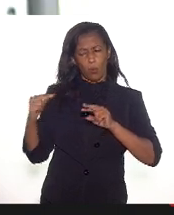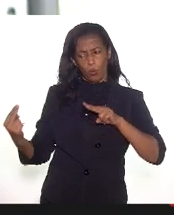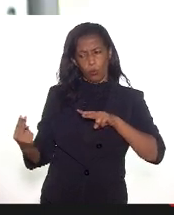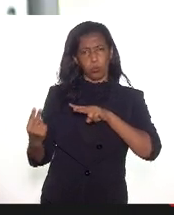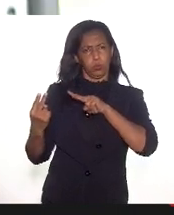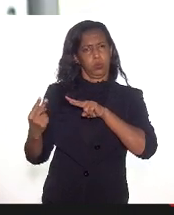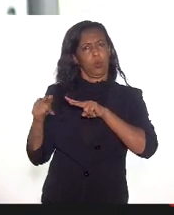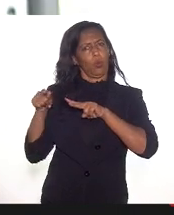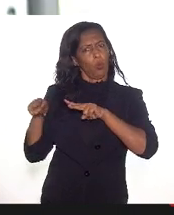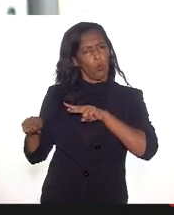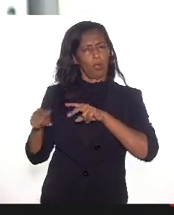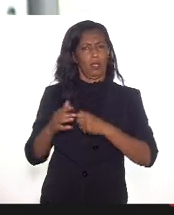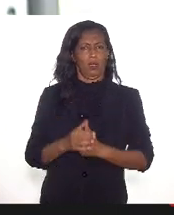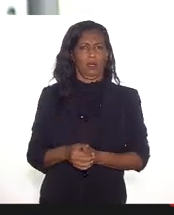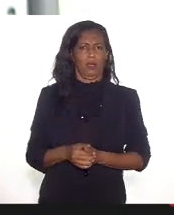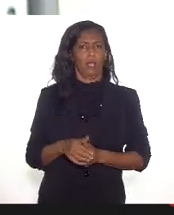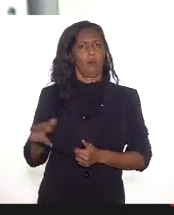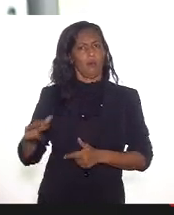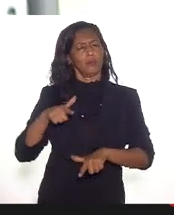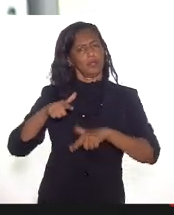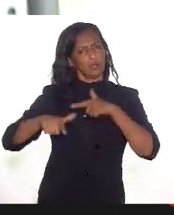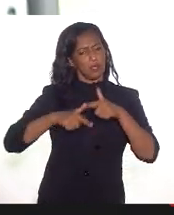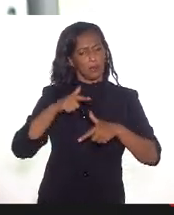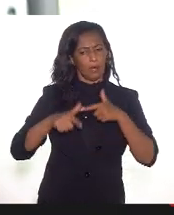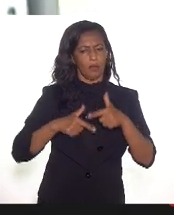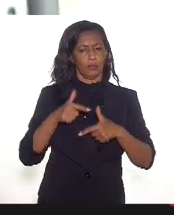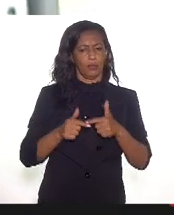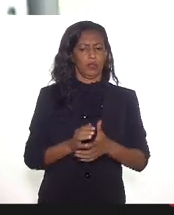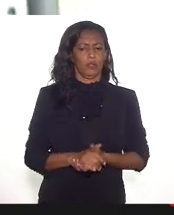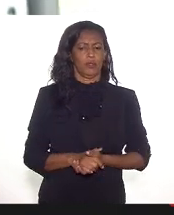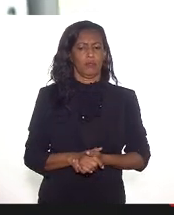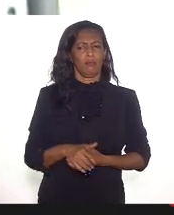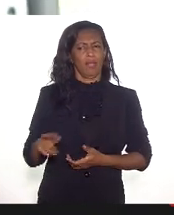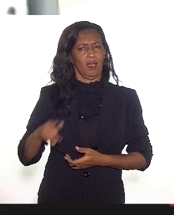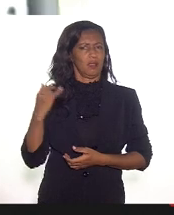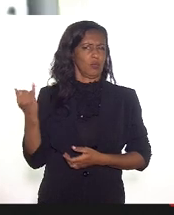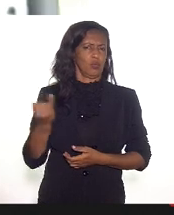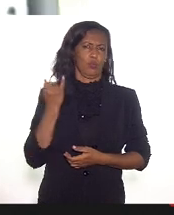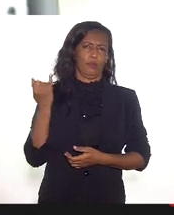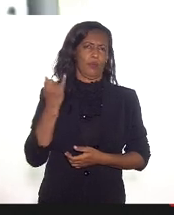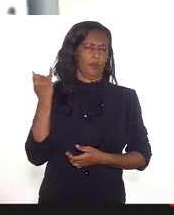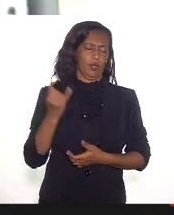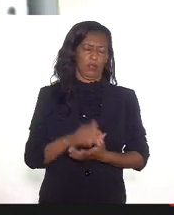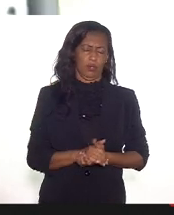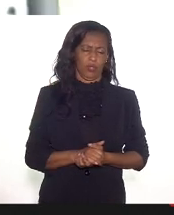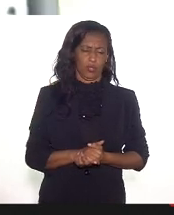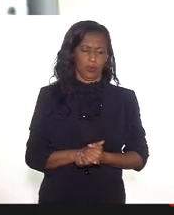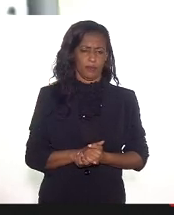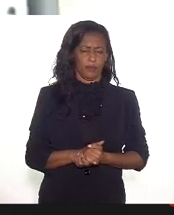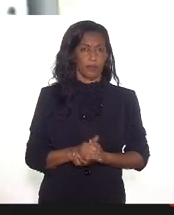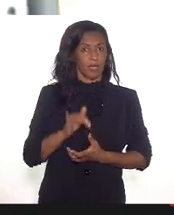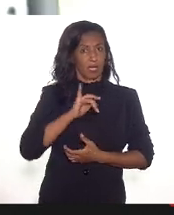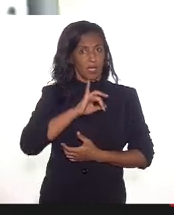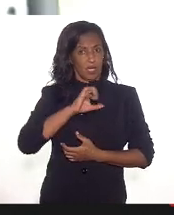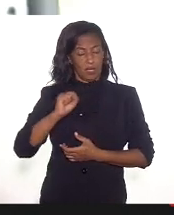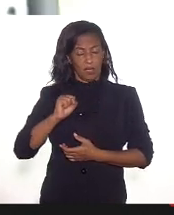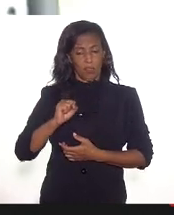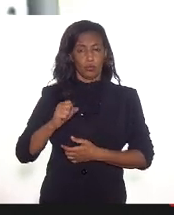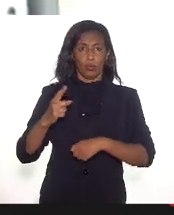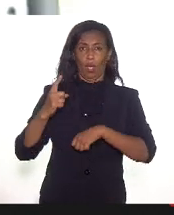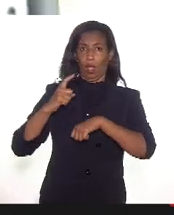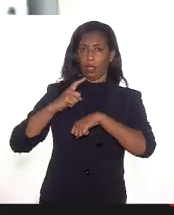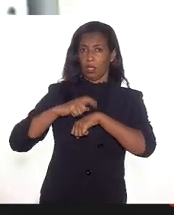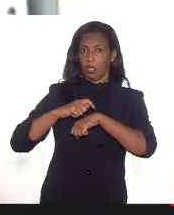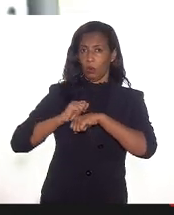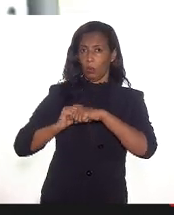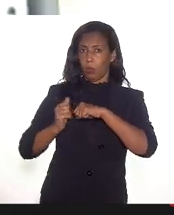para esses trabalhadores. Eles são fundamentais. são essenciais. E isso, durante o tempo de